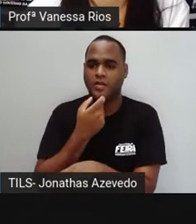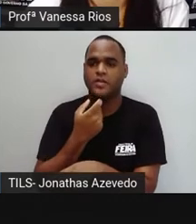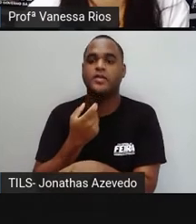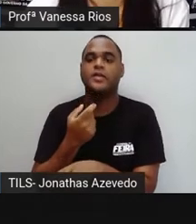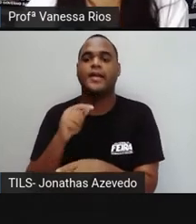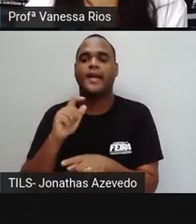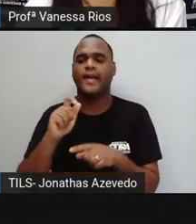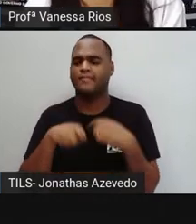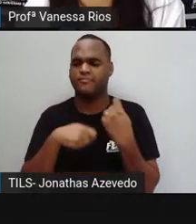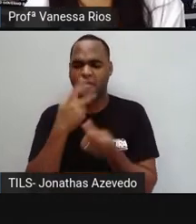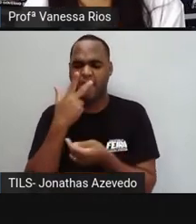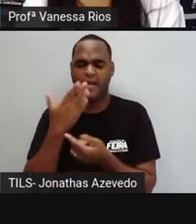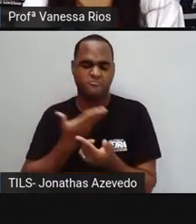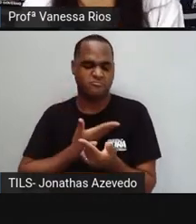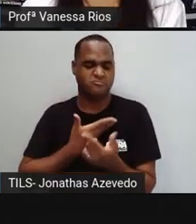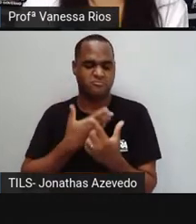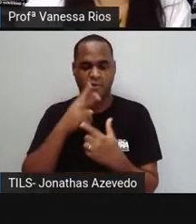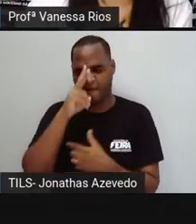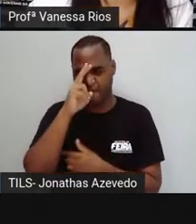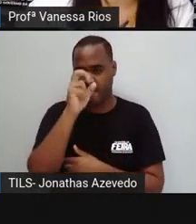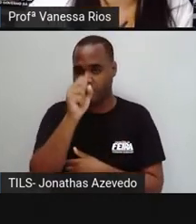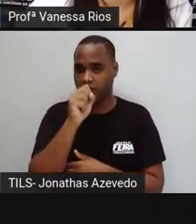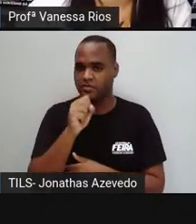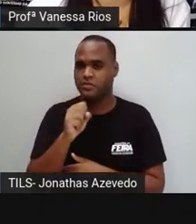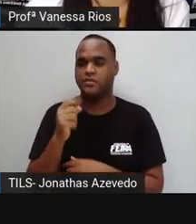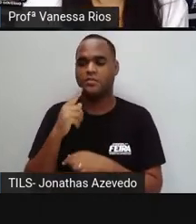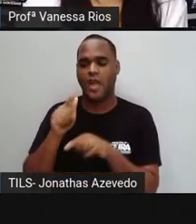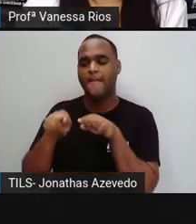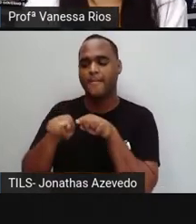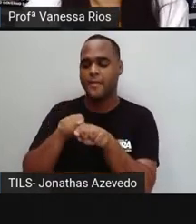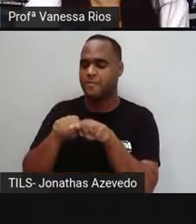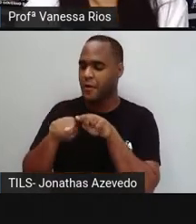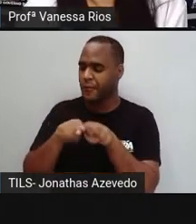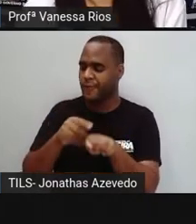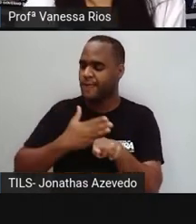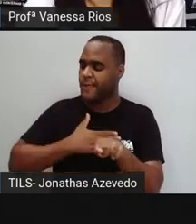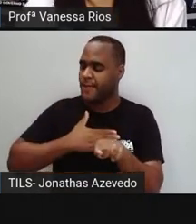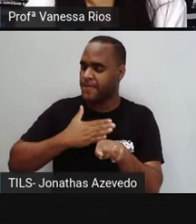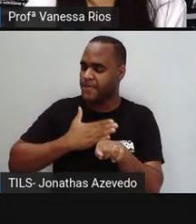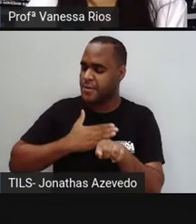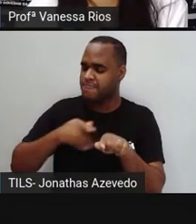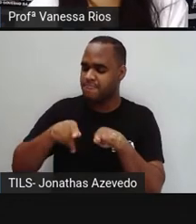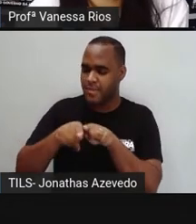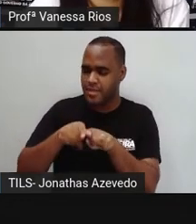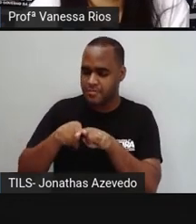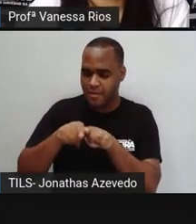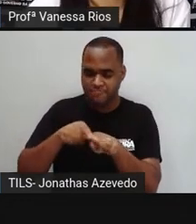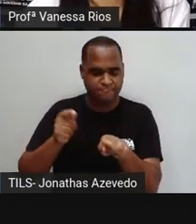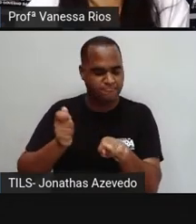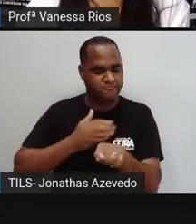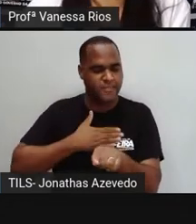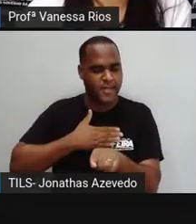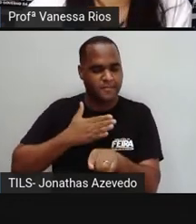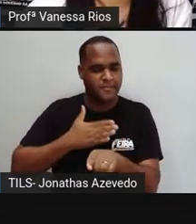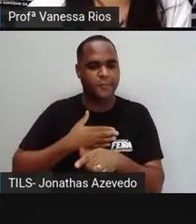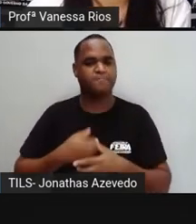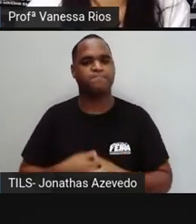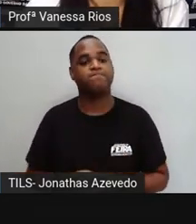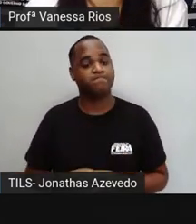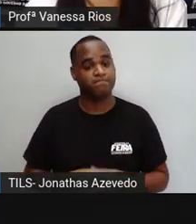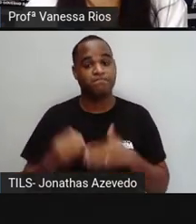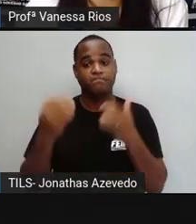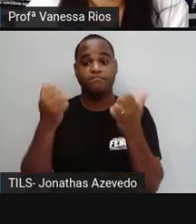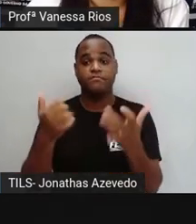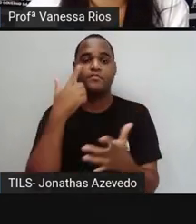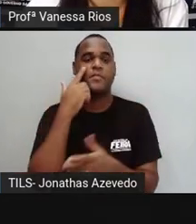para indicar um grande amigo. Então, você chama de brother aquela pessoa que você considera um amigo importante. E aí, esse fato,